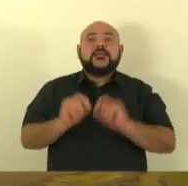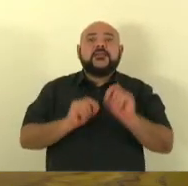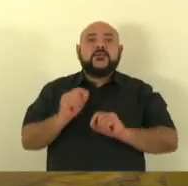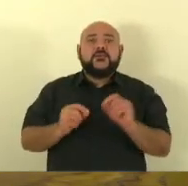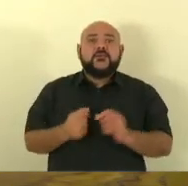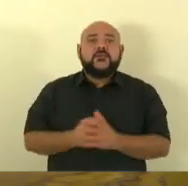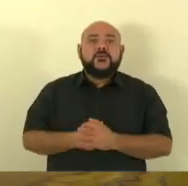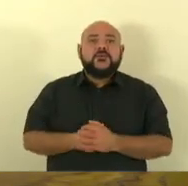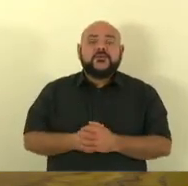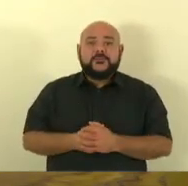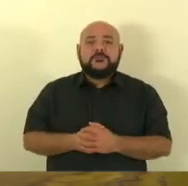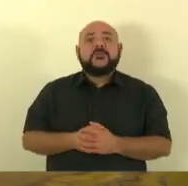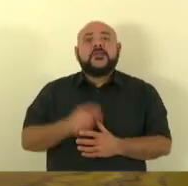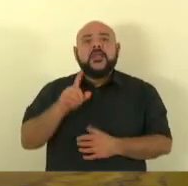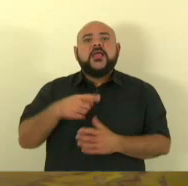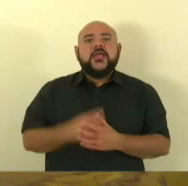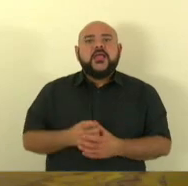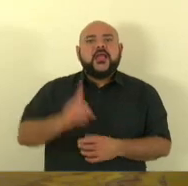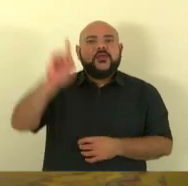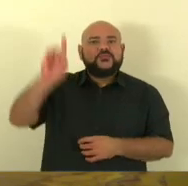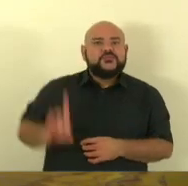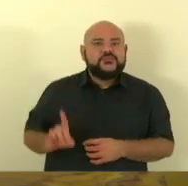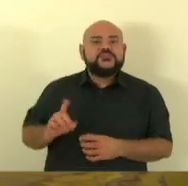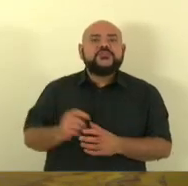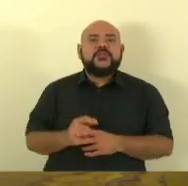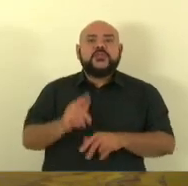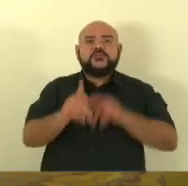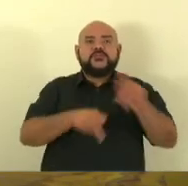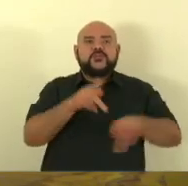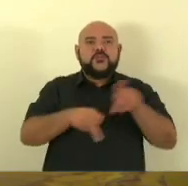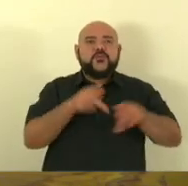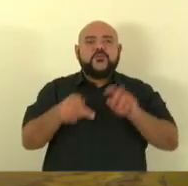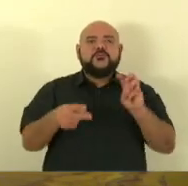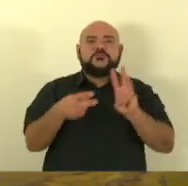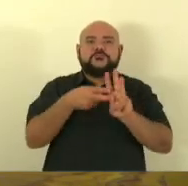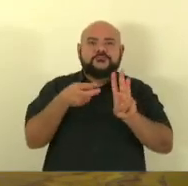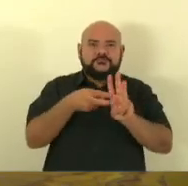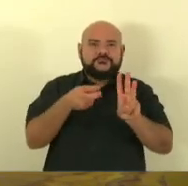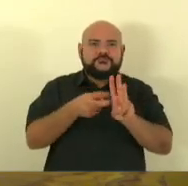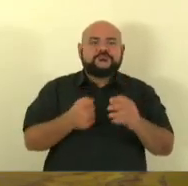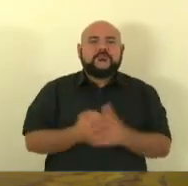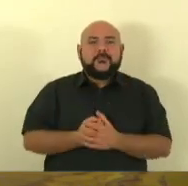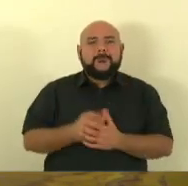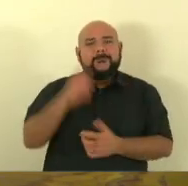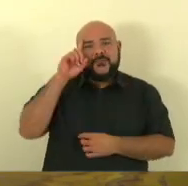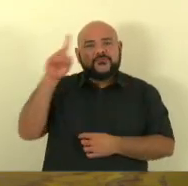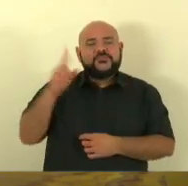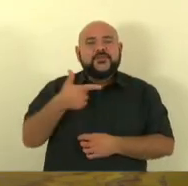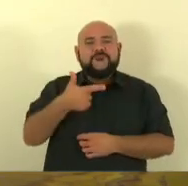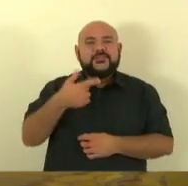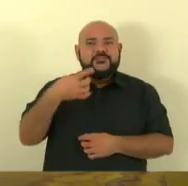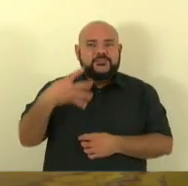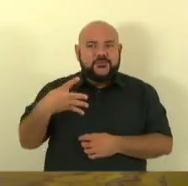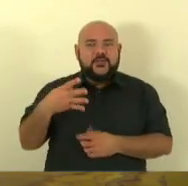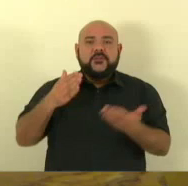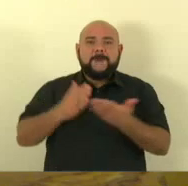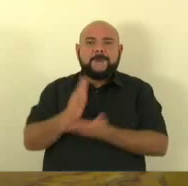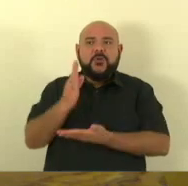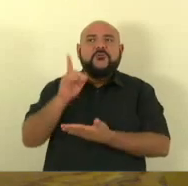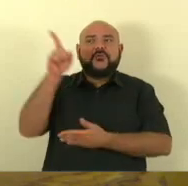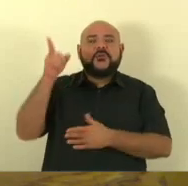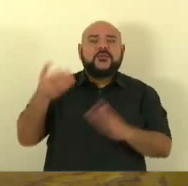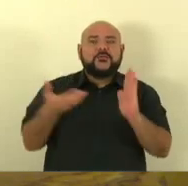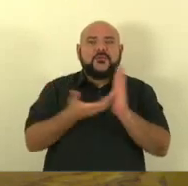defesa dos direitos dos povos indígenas no último dia 24 foi aprovado no congresso a